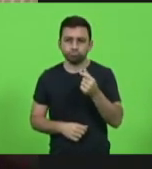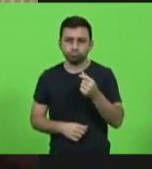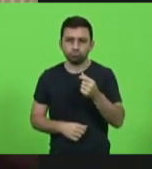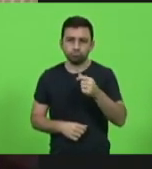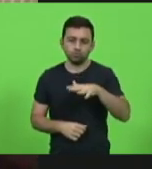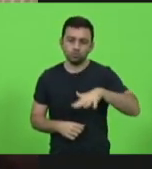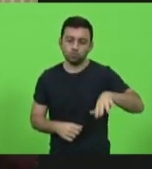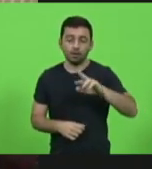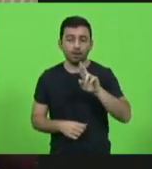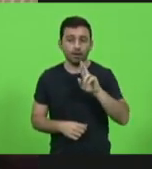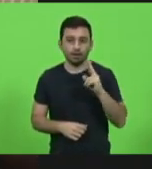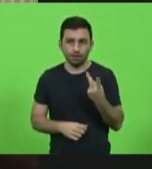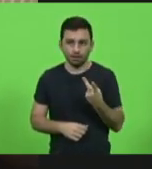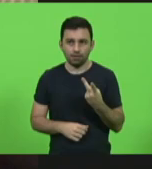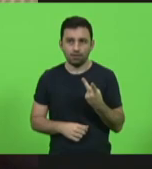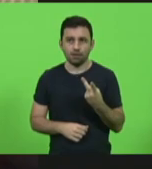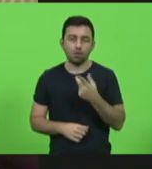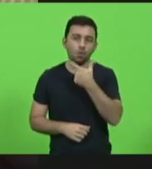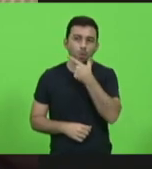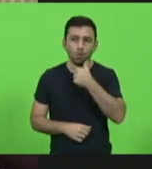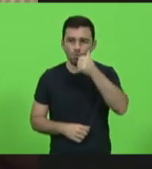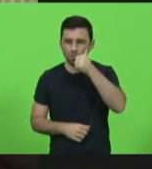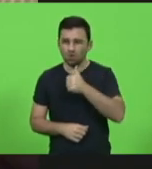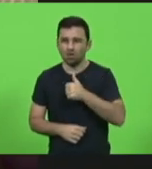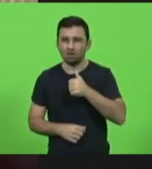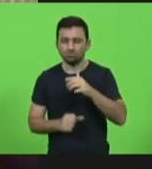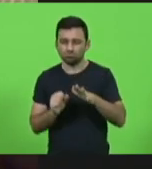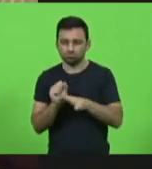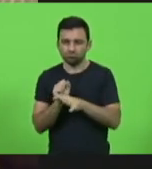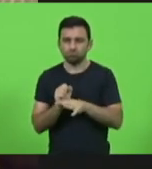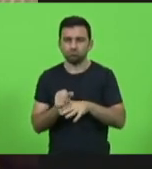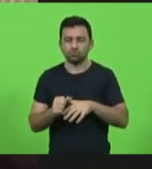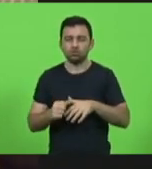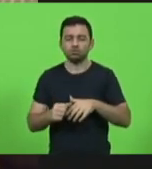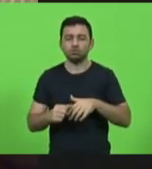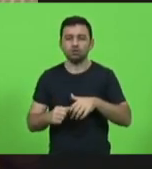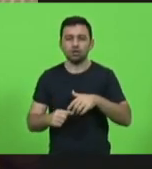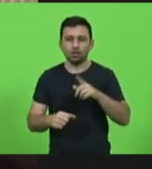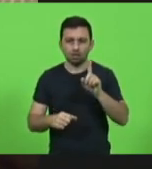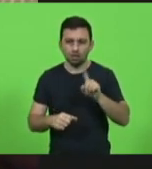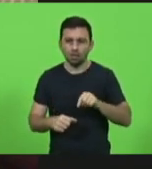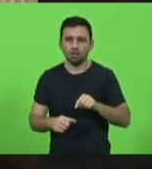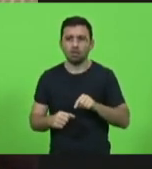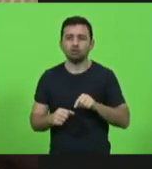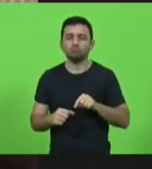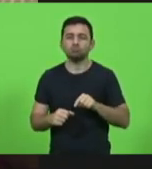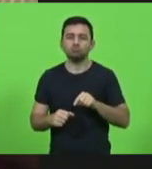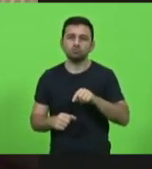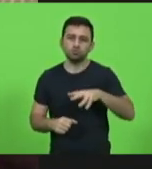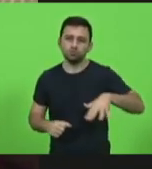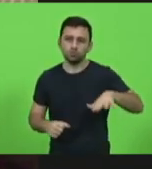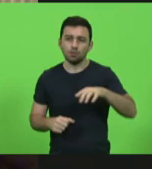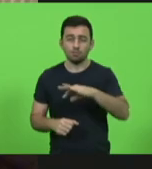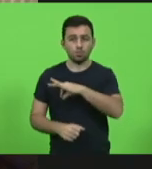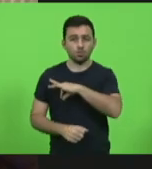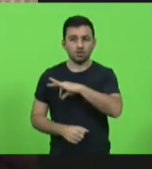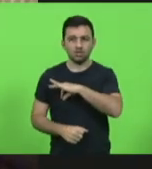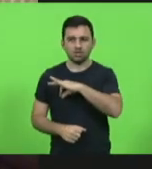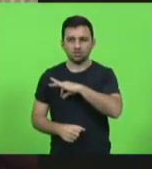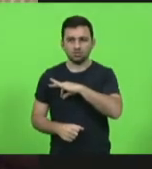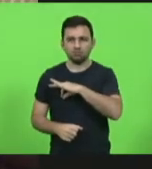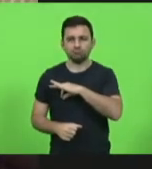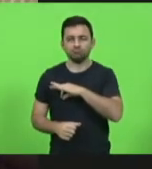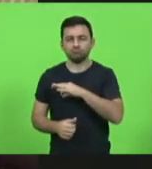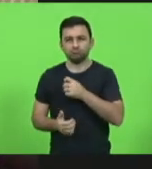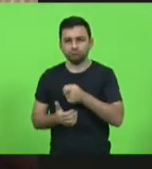os homens e as mulheres que fazem segurança pública, e eu falo de segurança pública desde a polícia ostensiva, feita